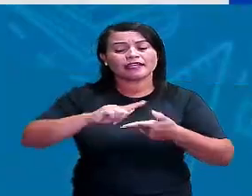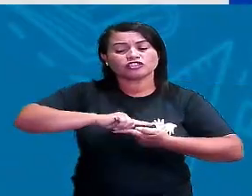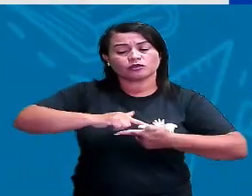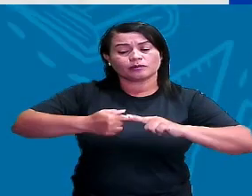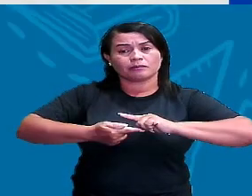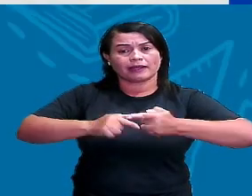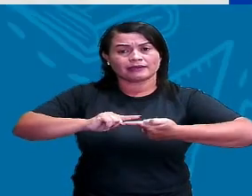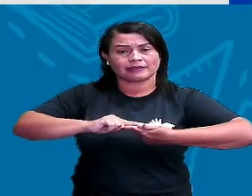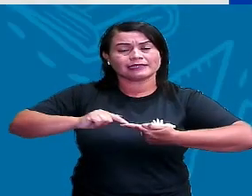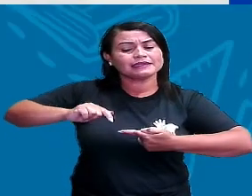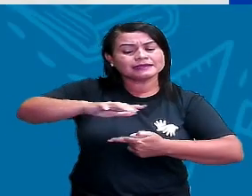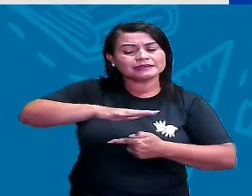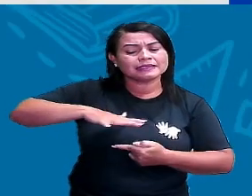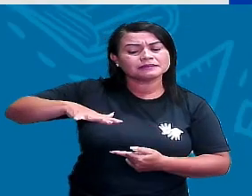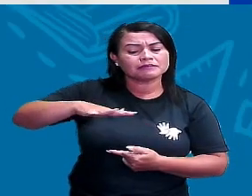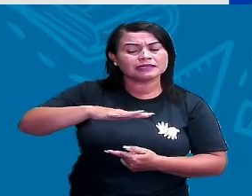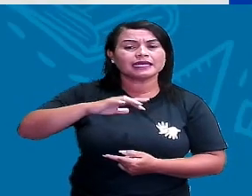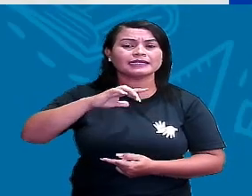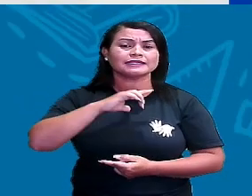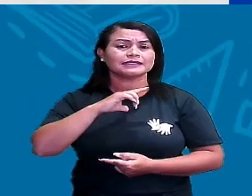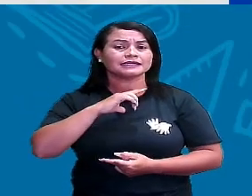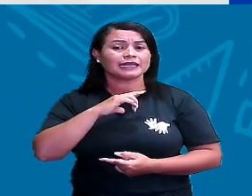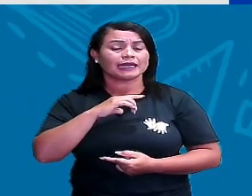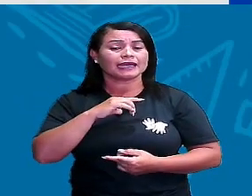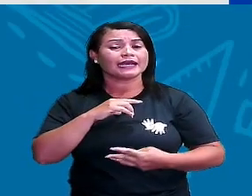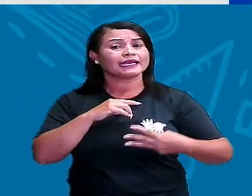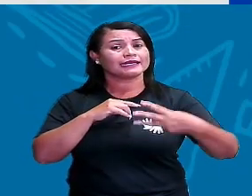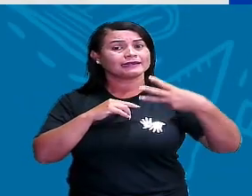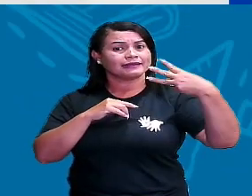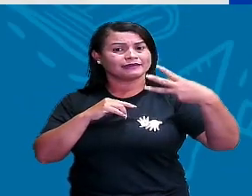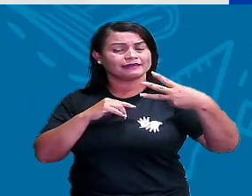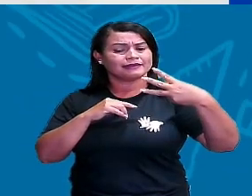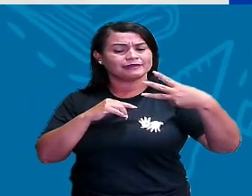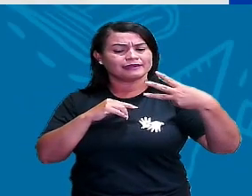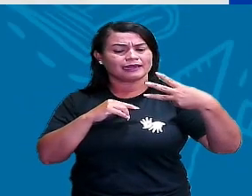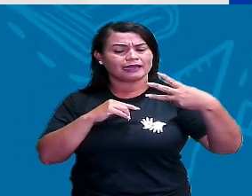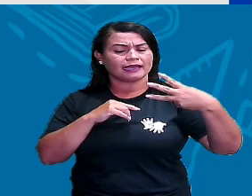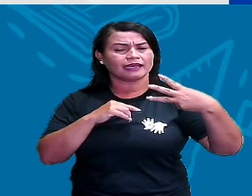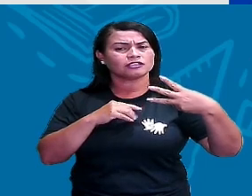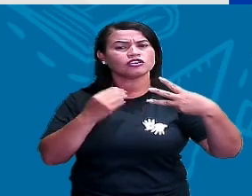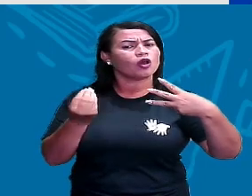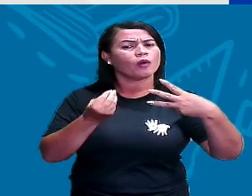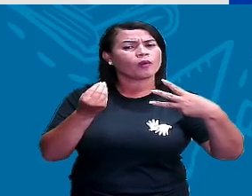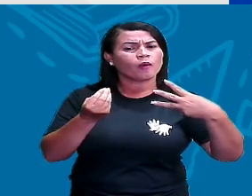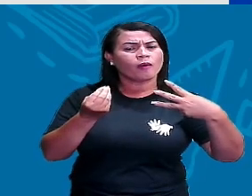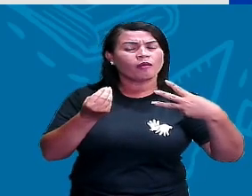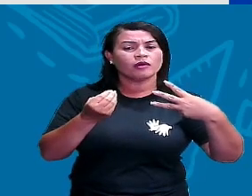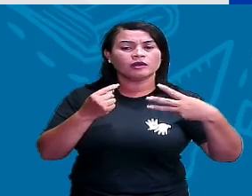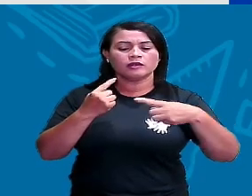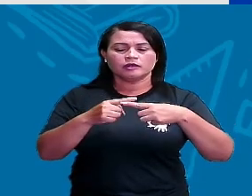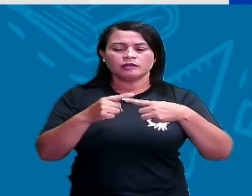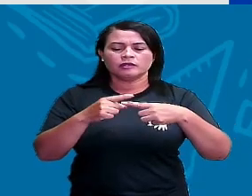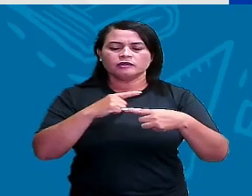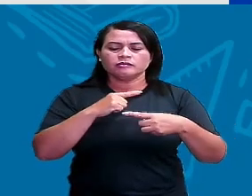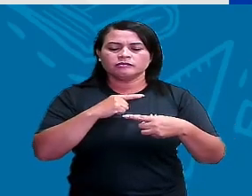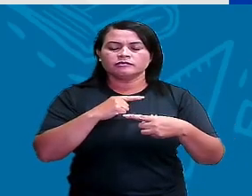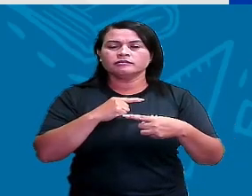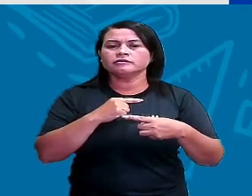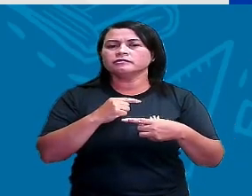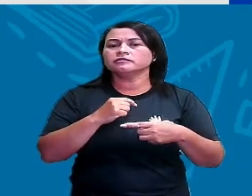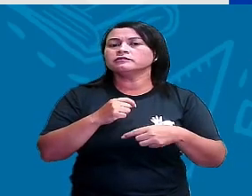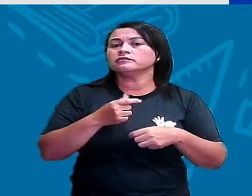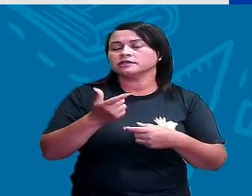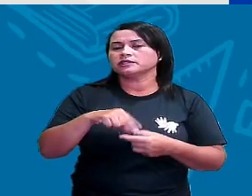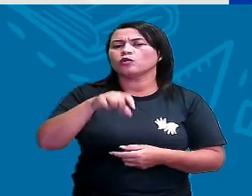espaciais possuem três dimensões. Por que três dimensões? Porque eu estou trabalhando com um sólido